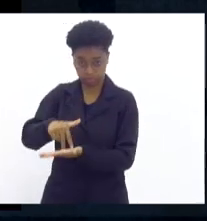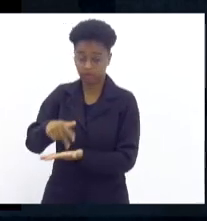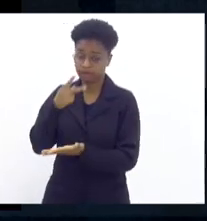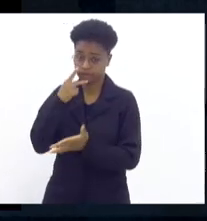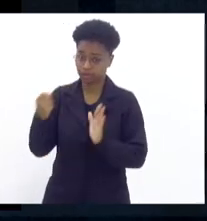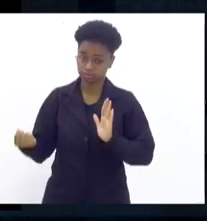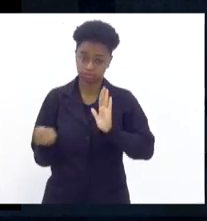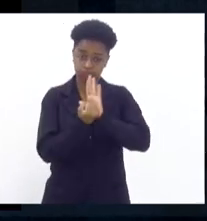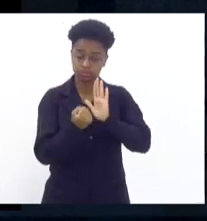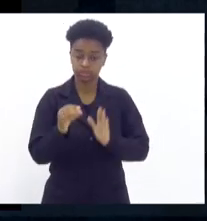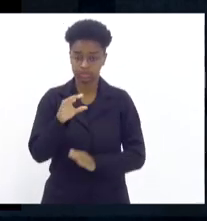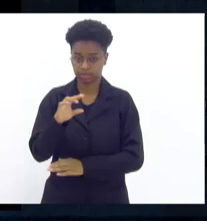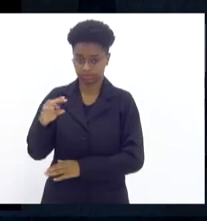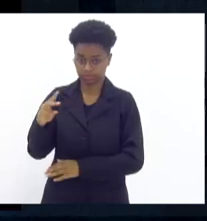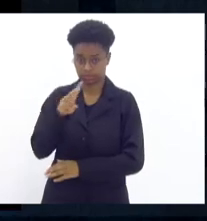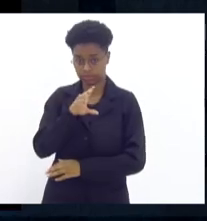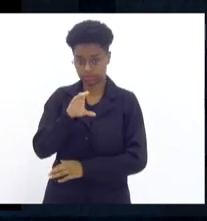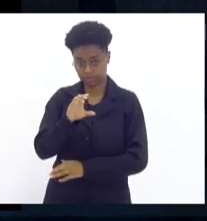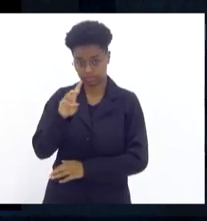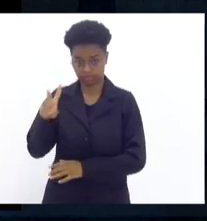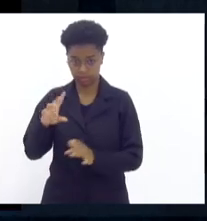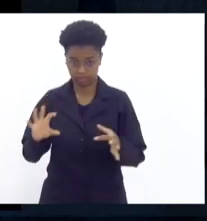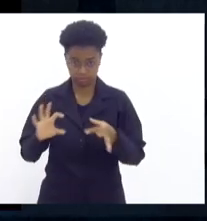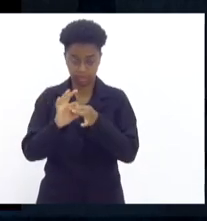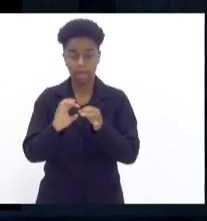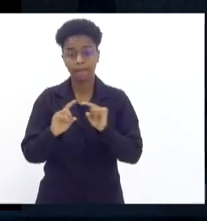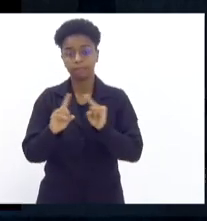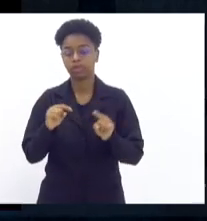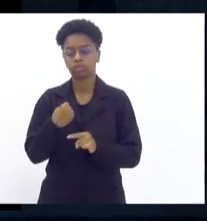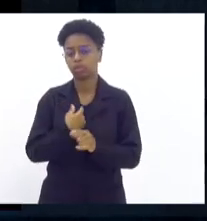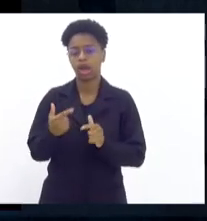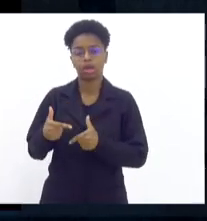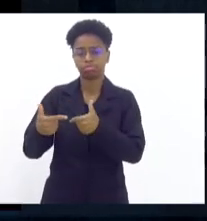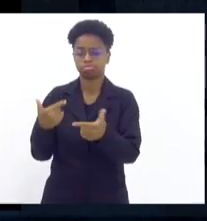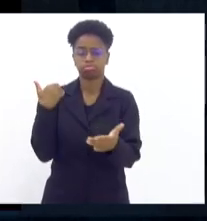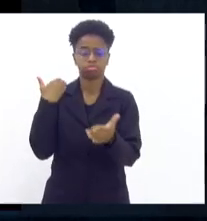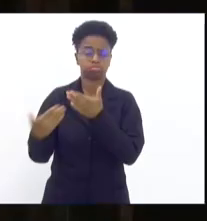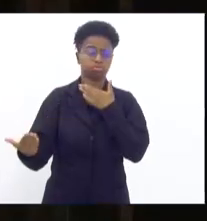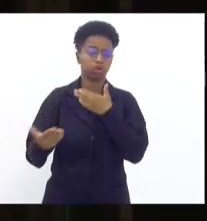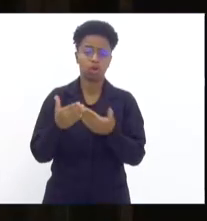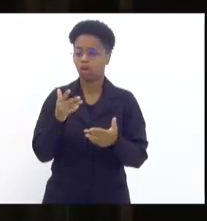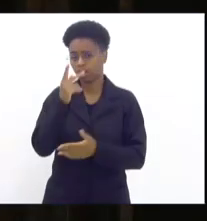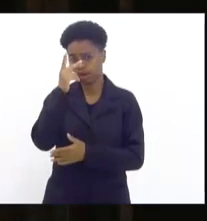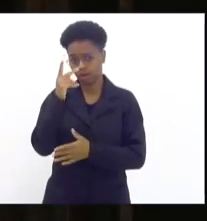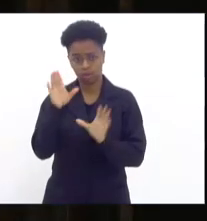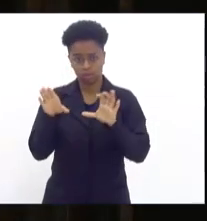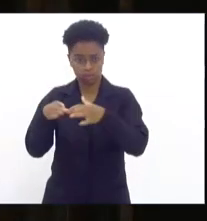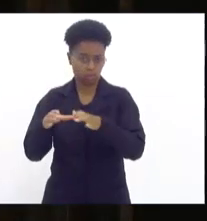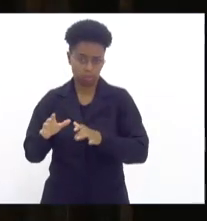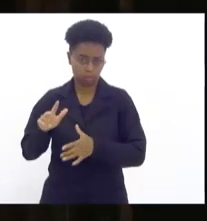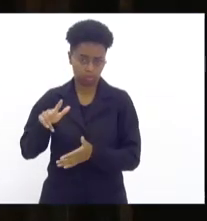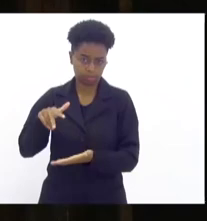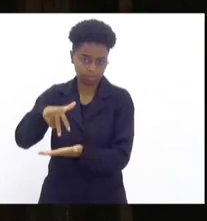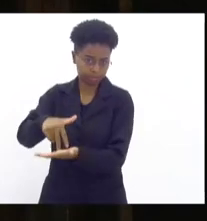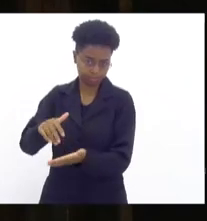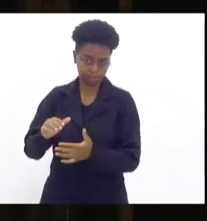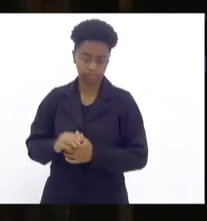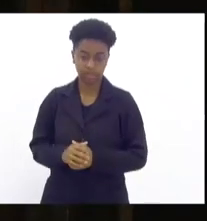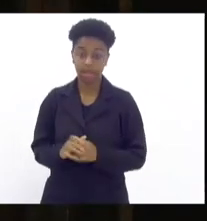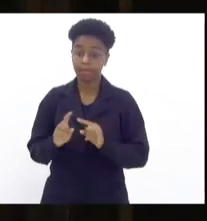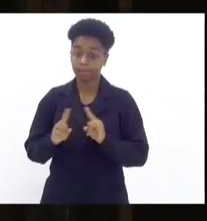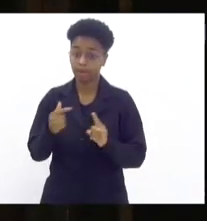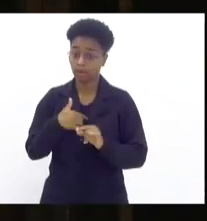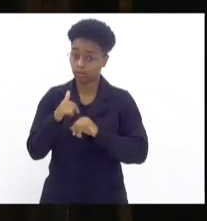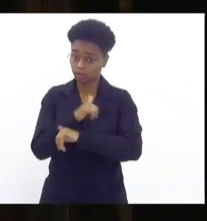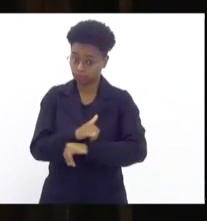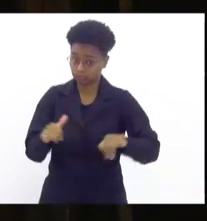Vermelho, mas a gente atua independente de quem estiver lá. E o que eu posso falar para os senhores é que a